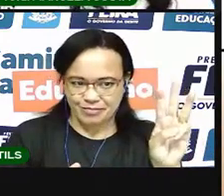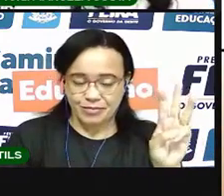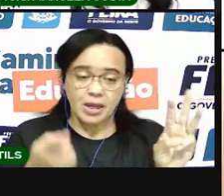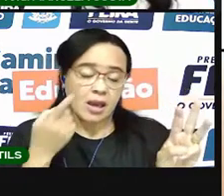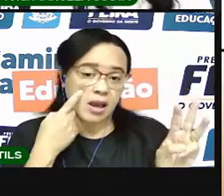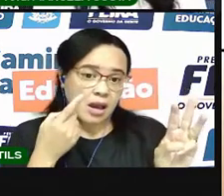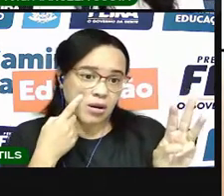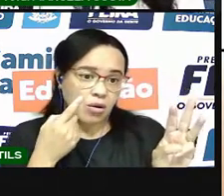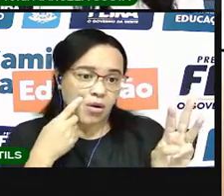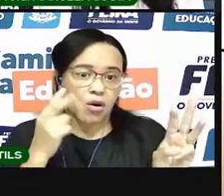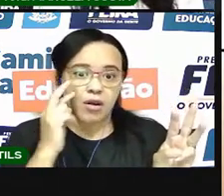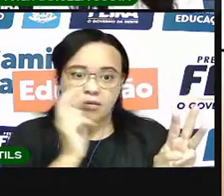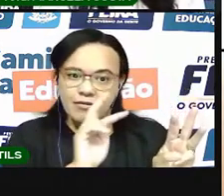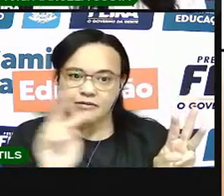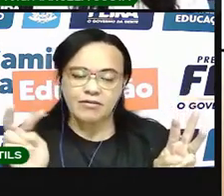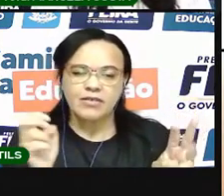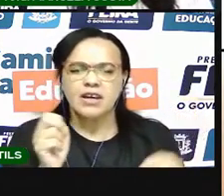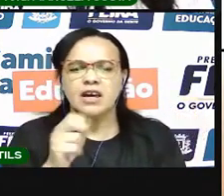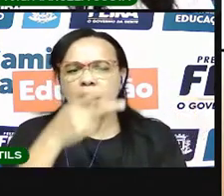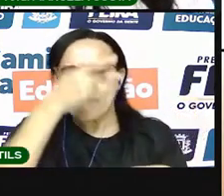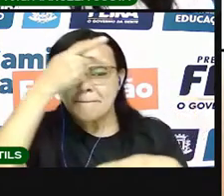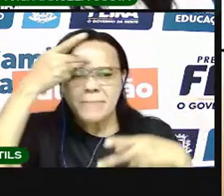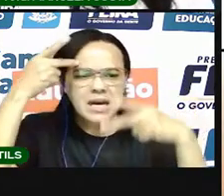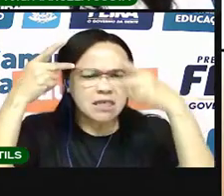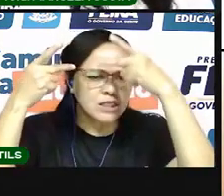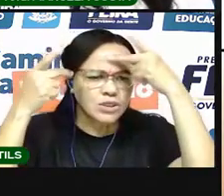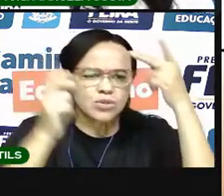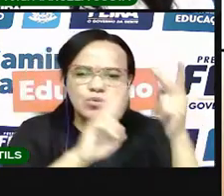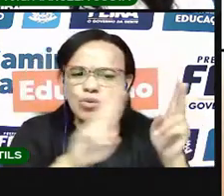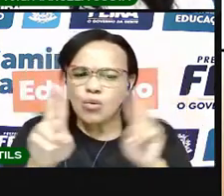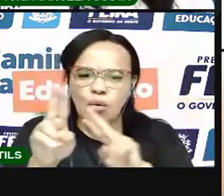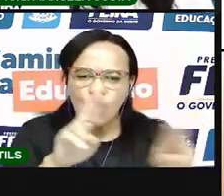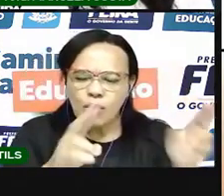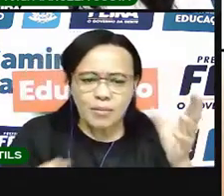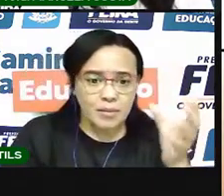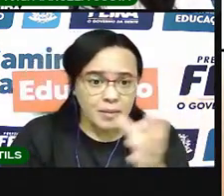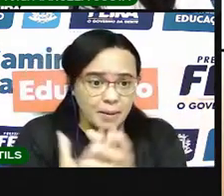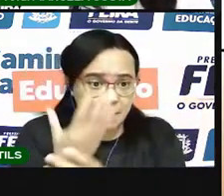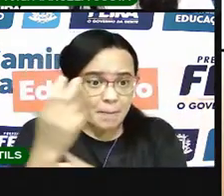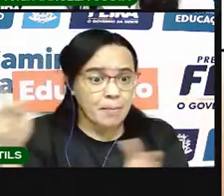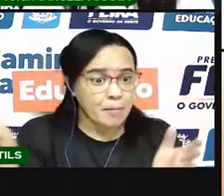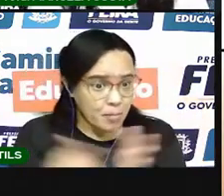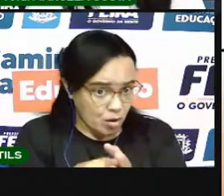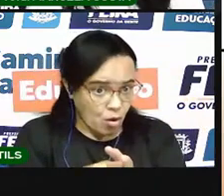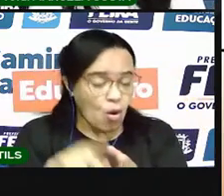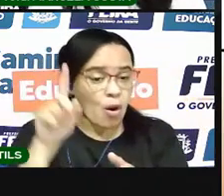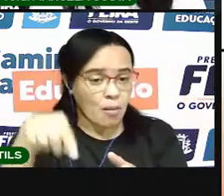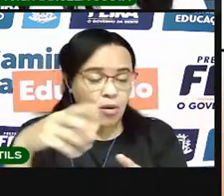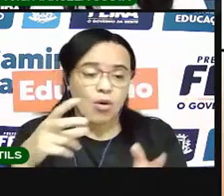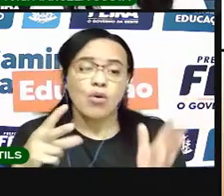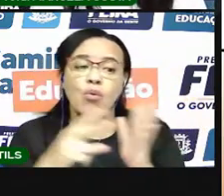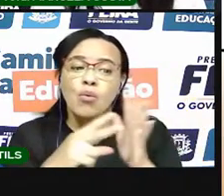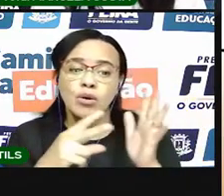Vamos ver agora nomes de pessoas de origem indígena. Sabe que nas